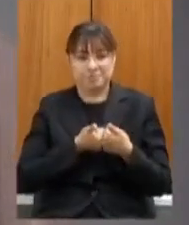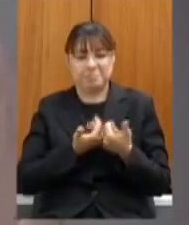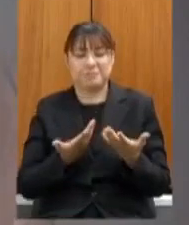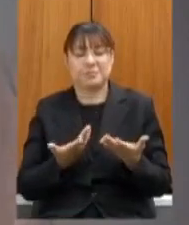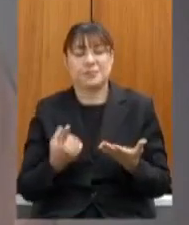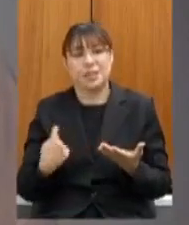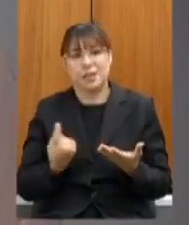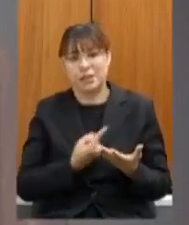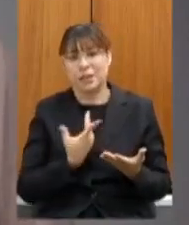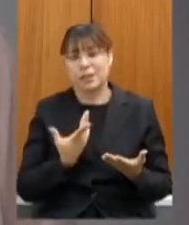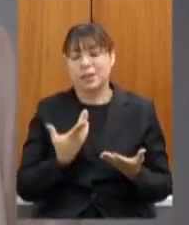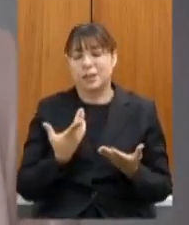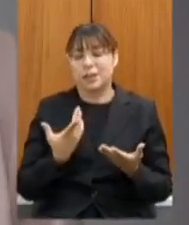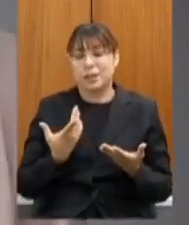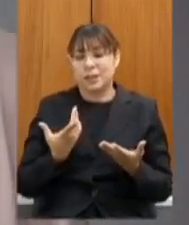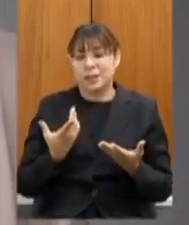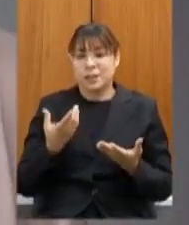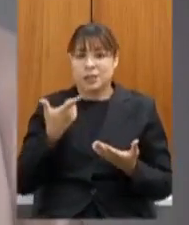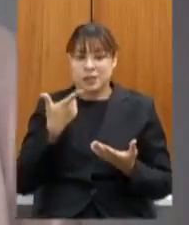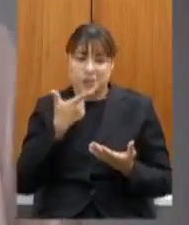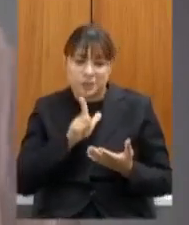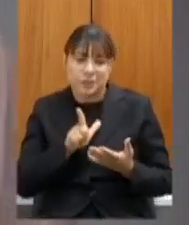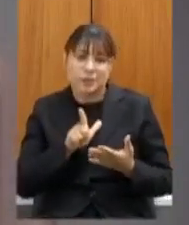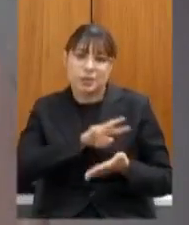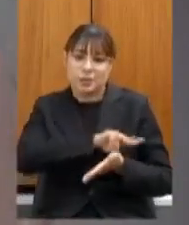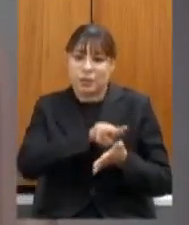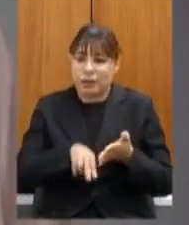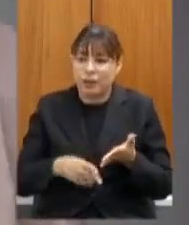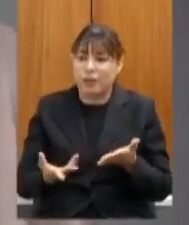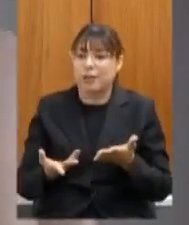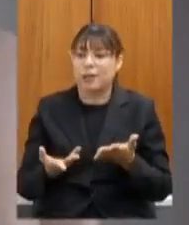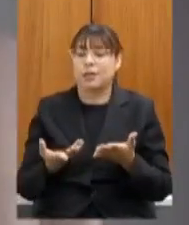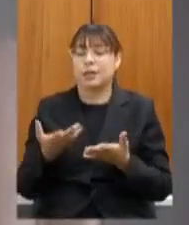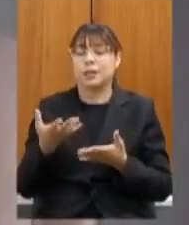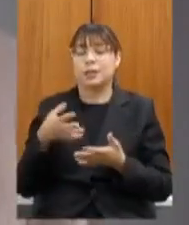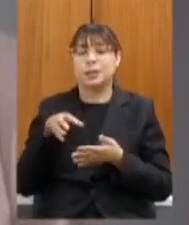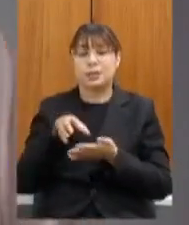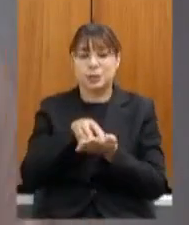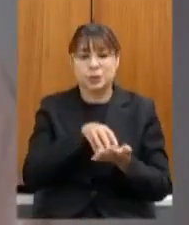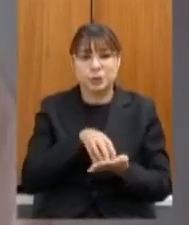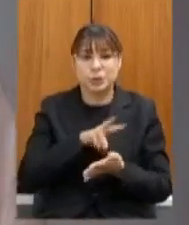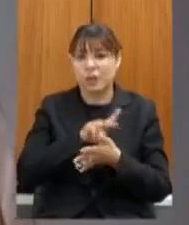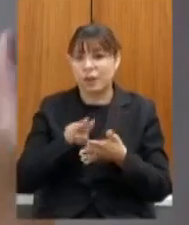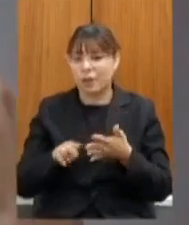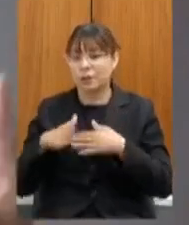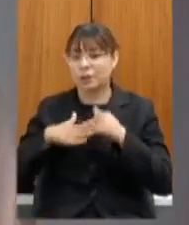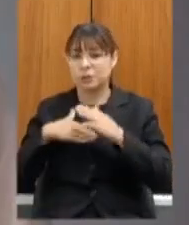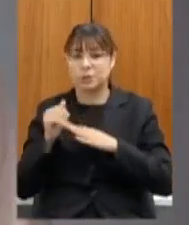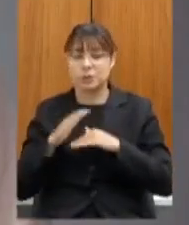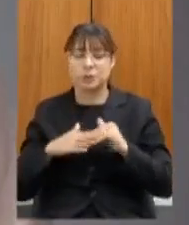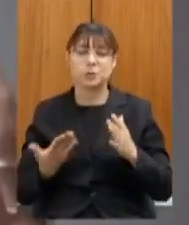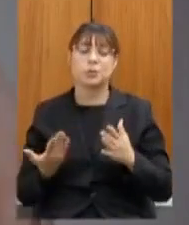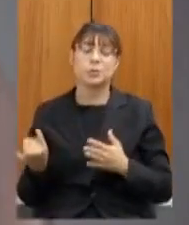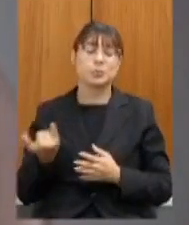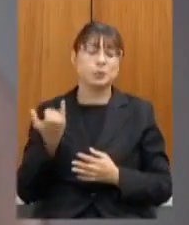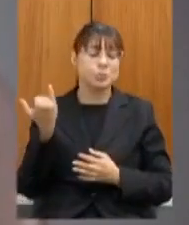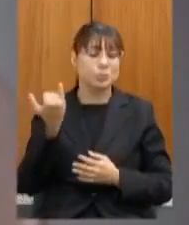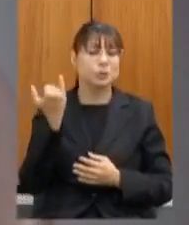contar com esse grupo multidisciplinar e intersetorial extremamente importante para não só